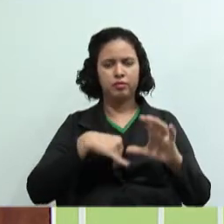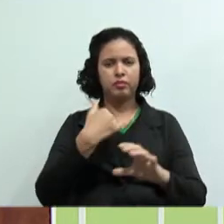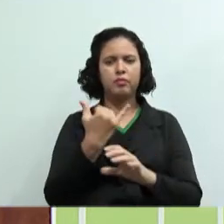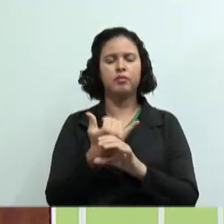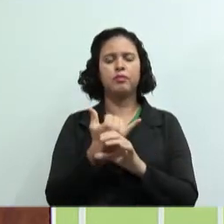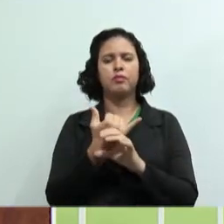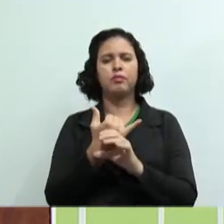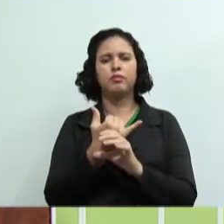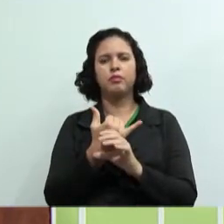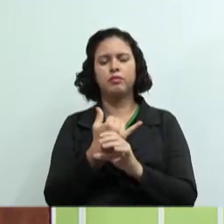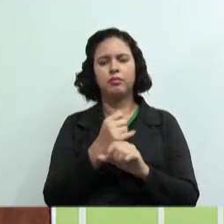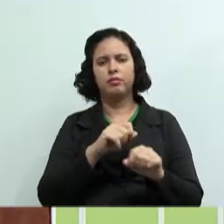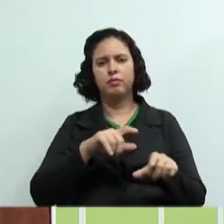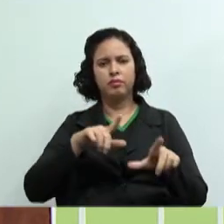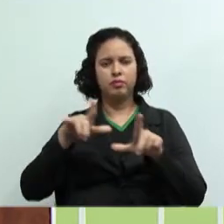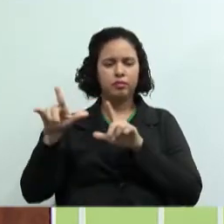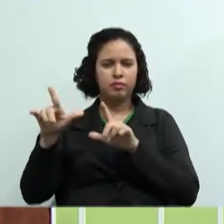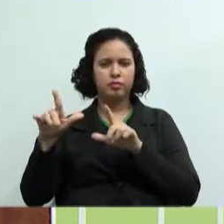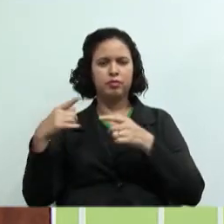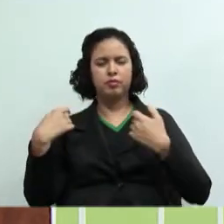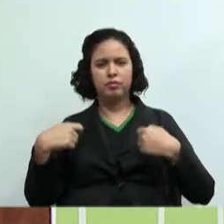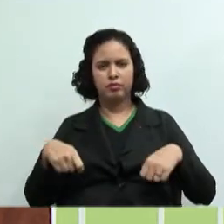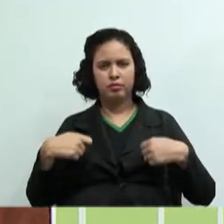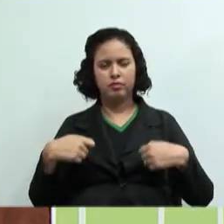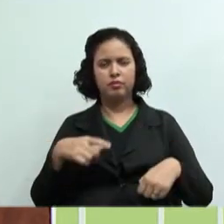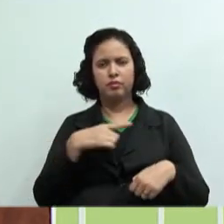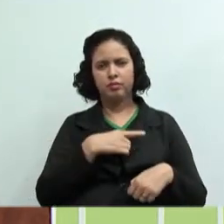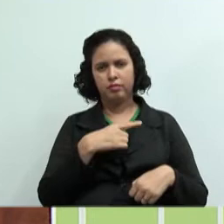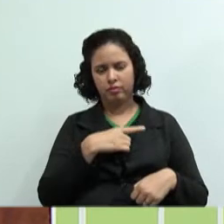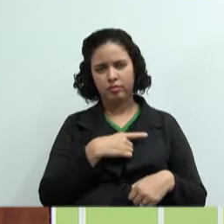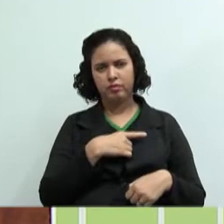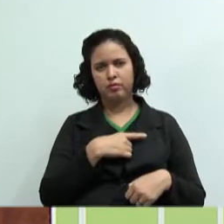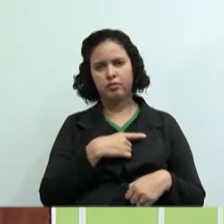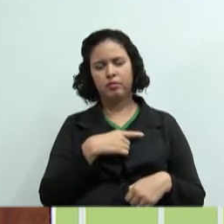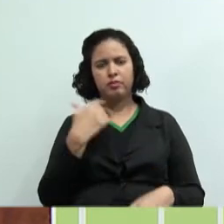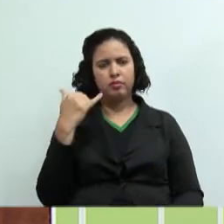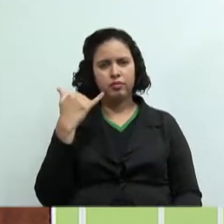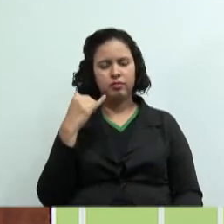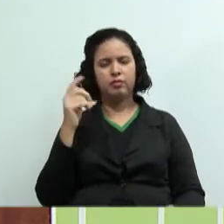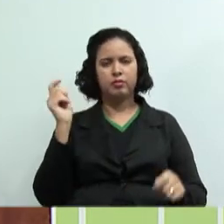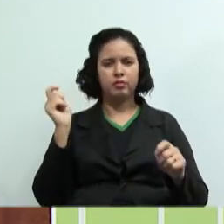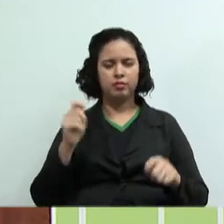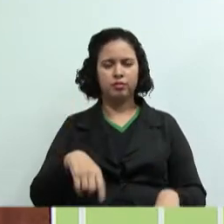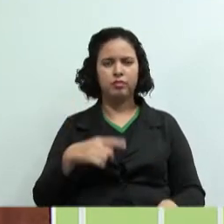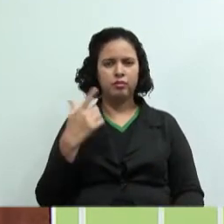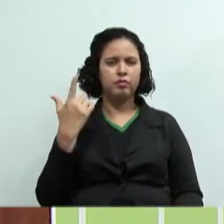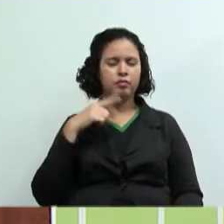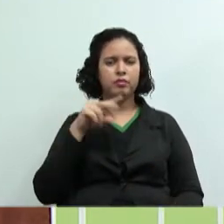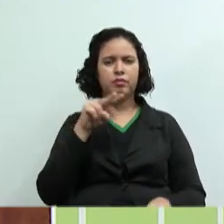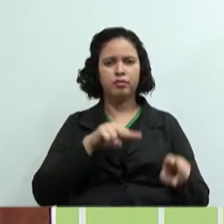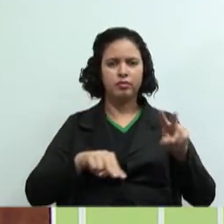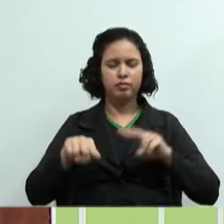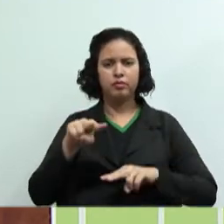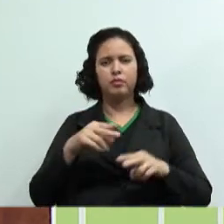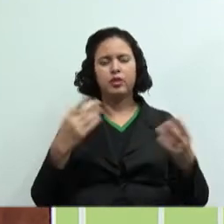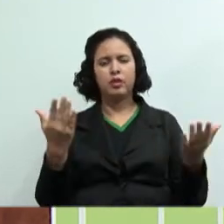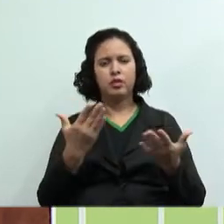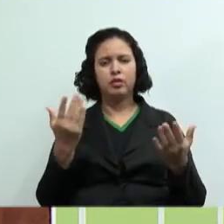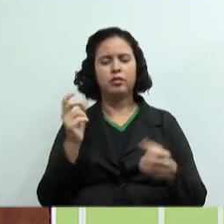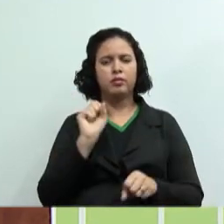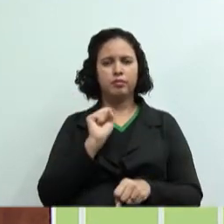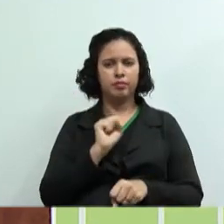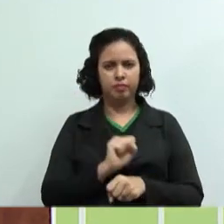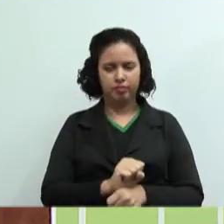os slides vai ficar lá, porque quando vocês precisarem, está lá e pelo celular vocês conseguem visualizar. Bom, nós vamos